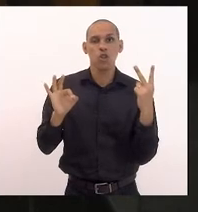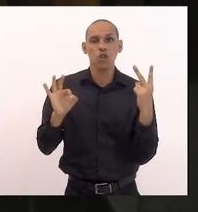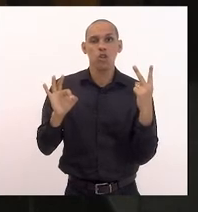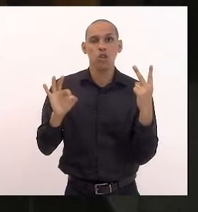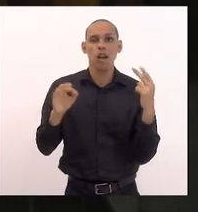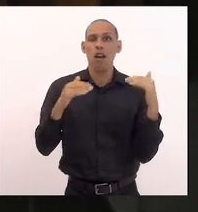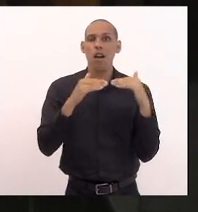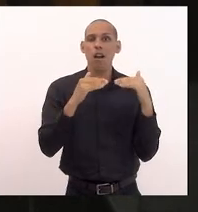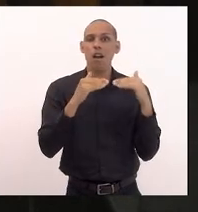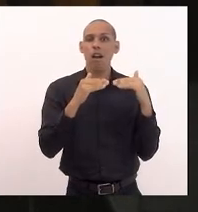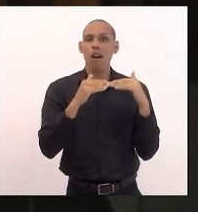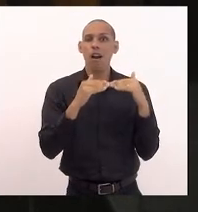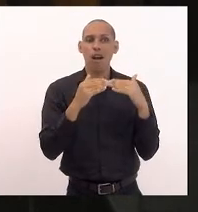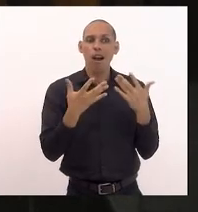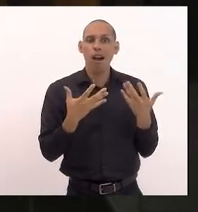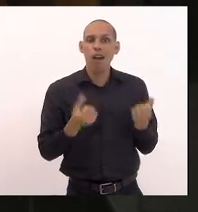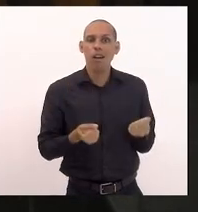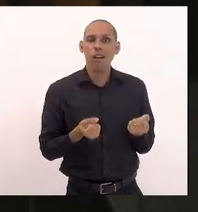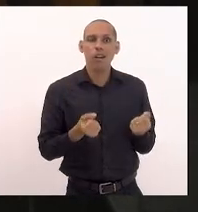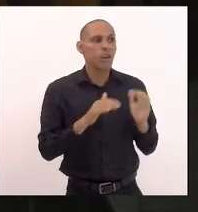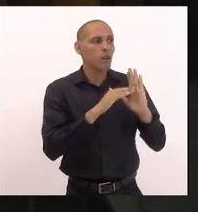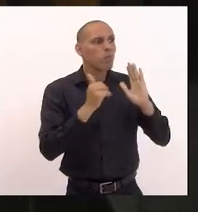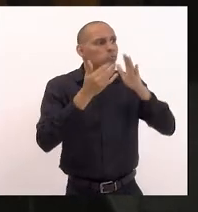concordância com esse estado de coisa